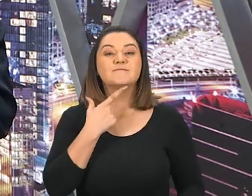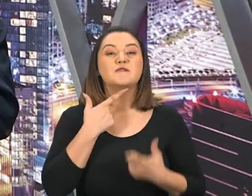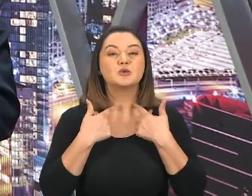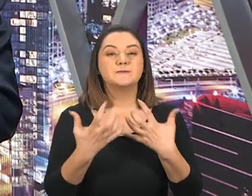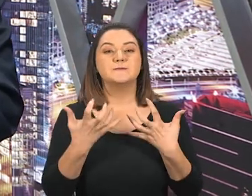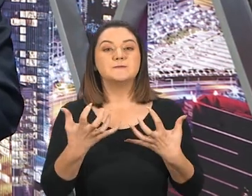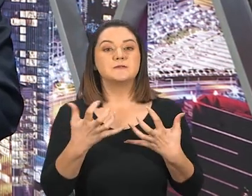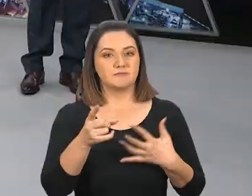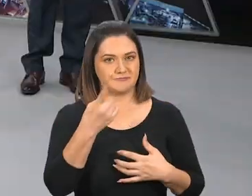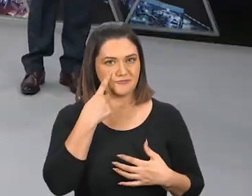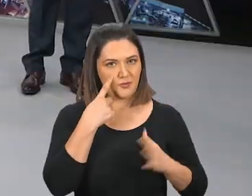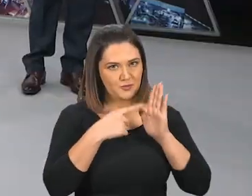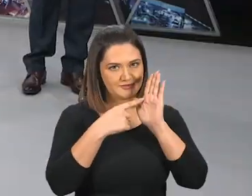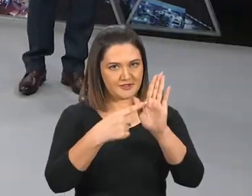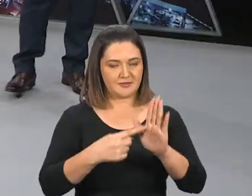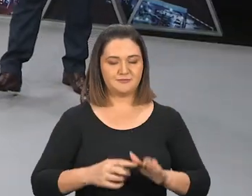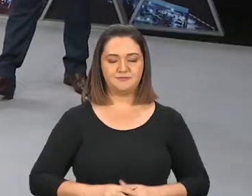mostrar,